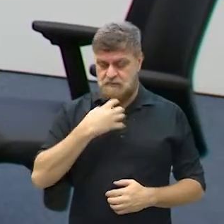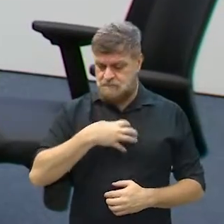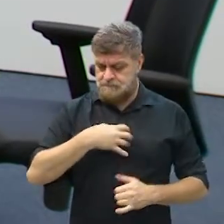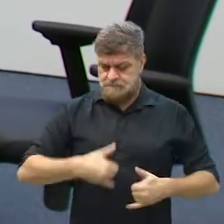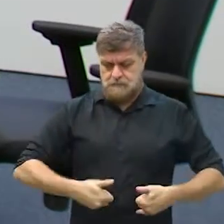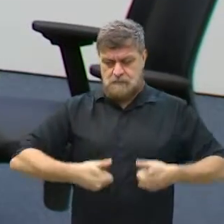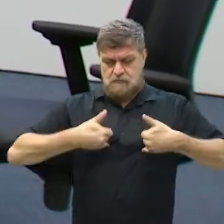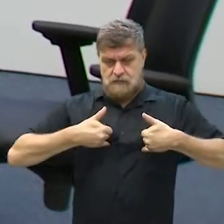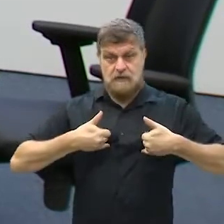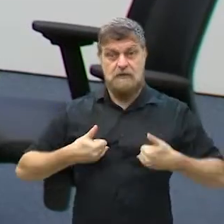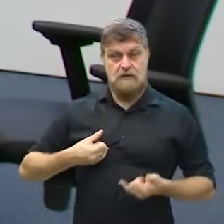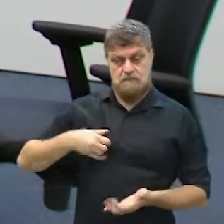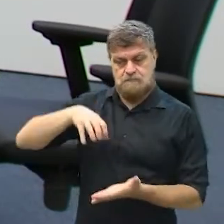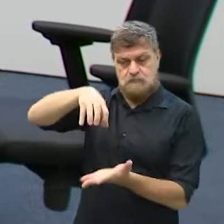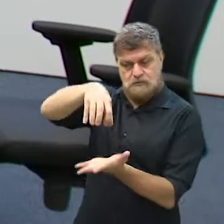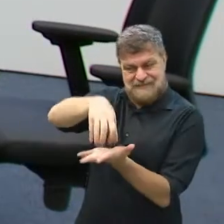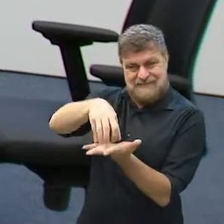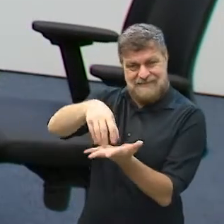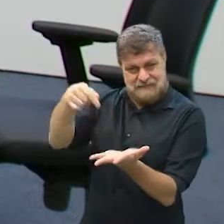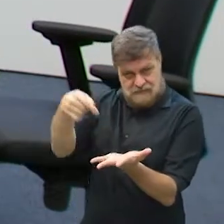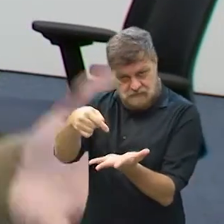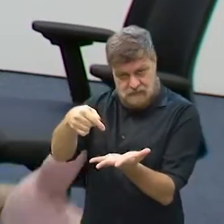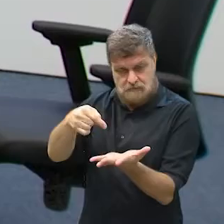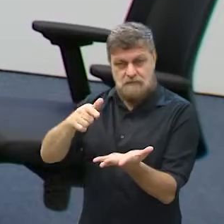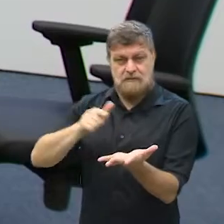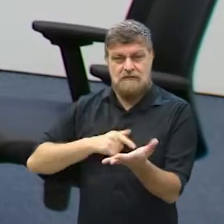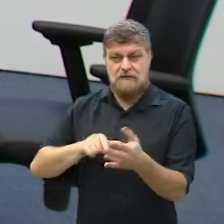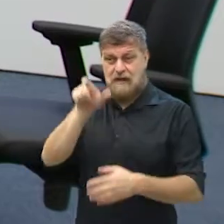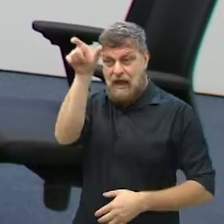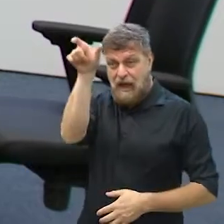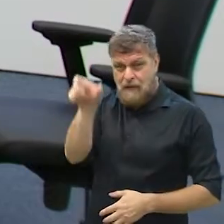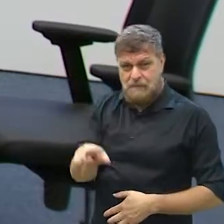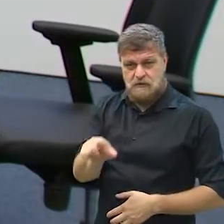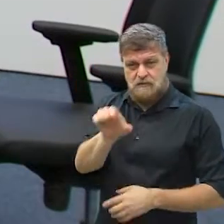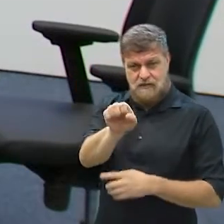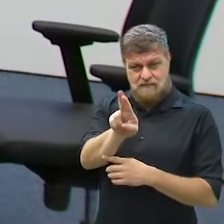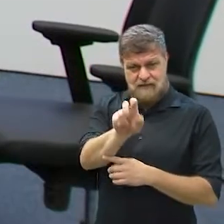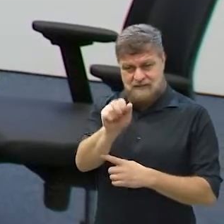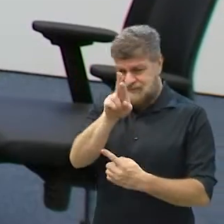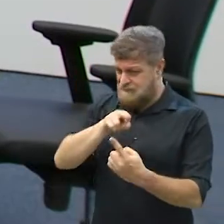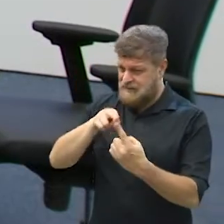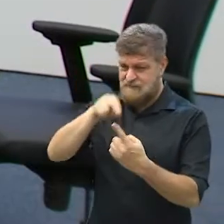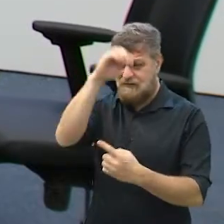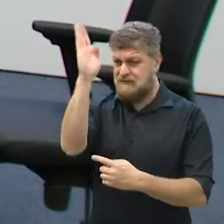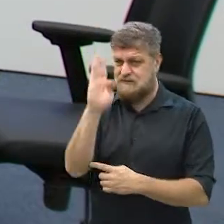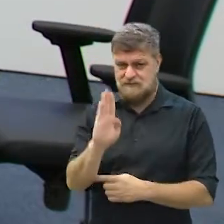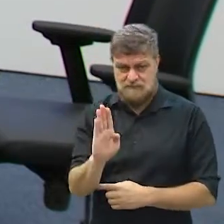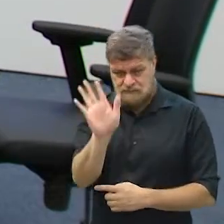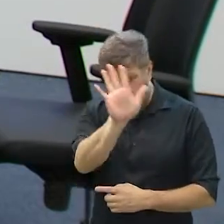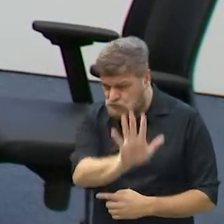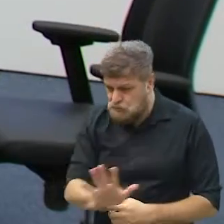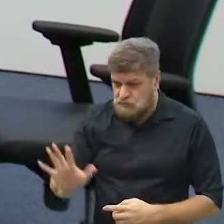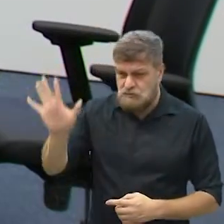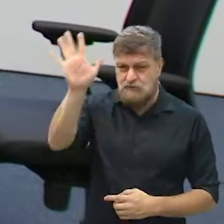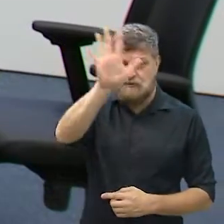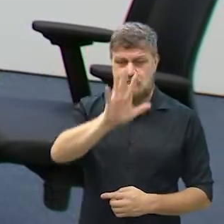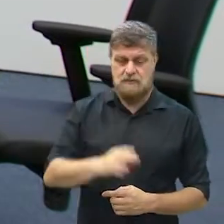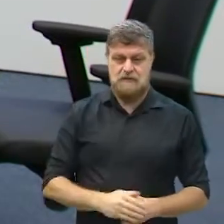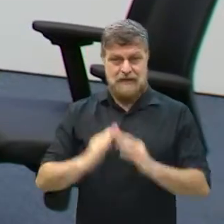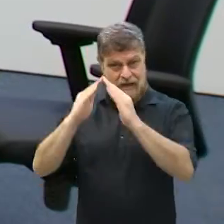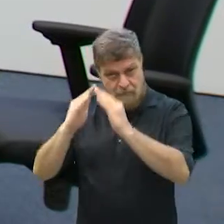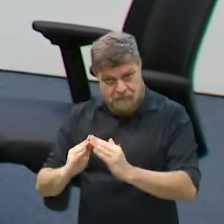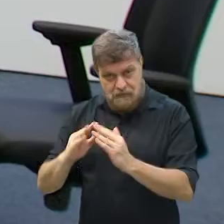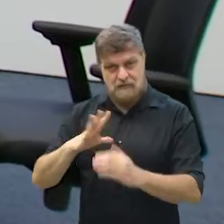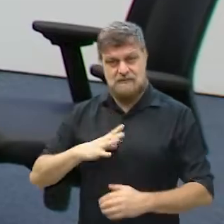dizer assim, orgulho de sediar a Embrapa Territorial e tem no doutor Evaristo uma referência nacional que